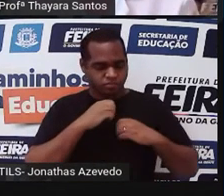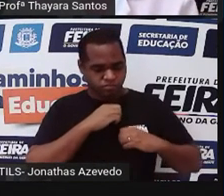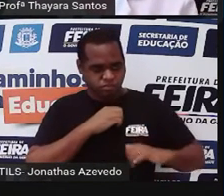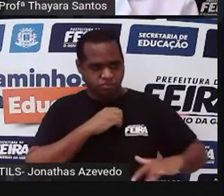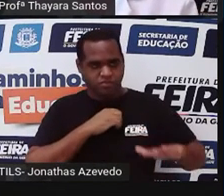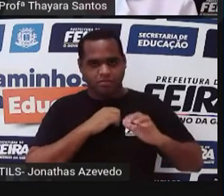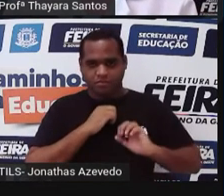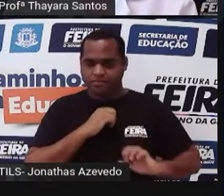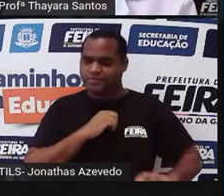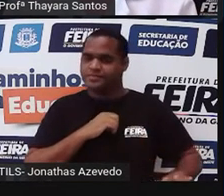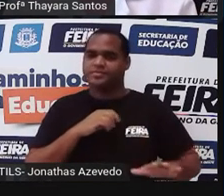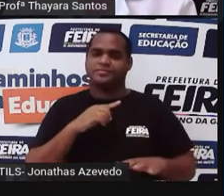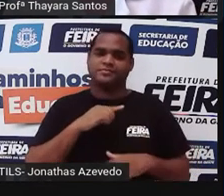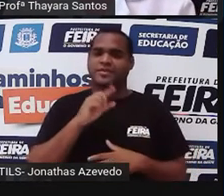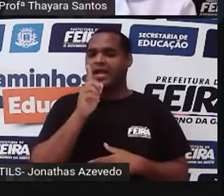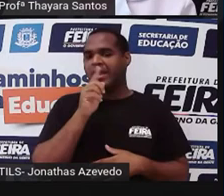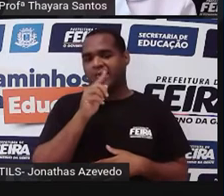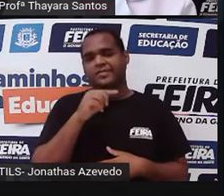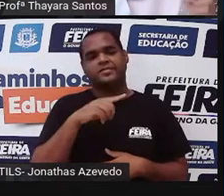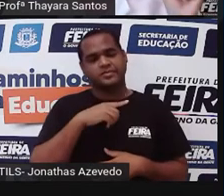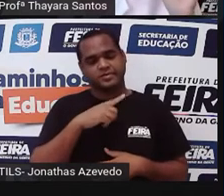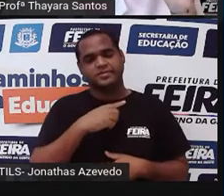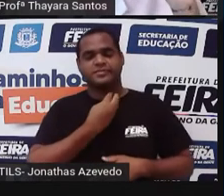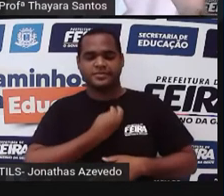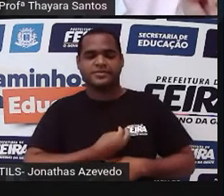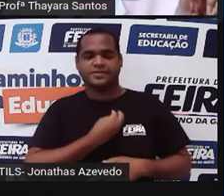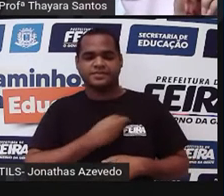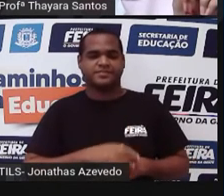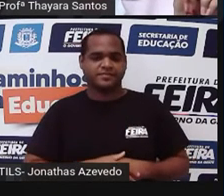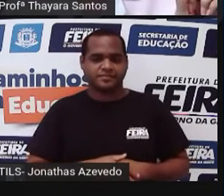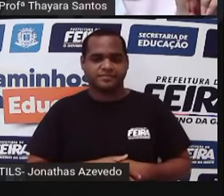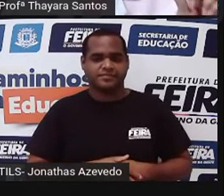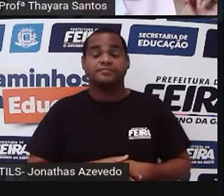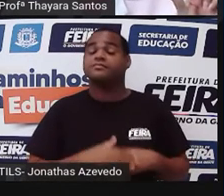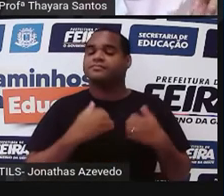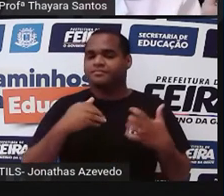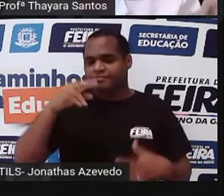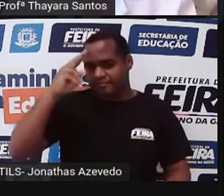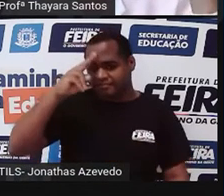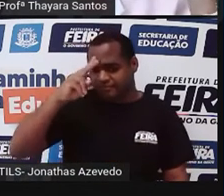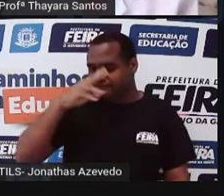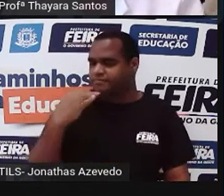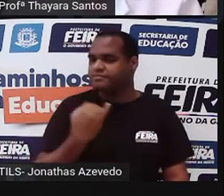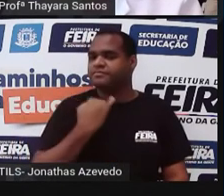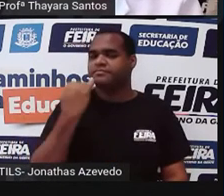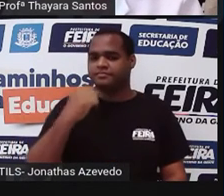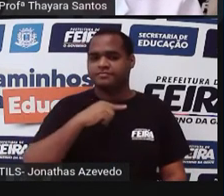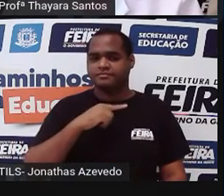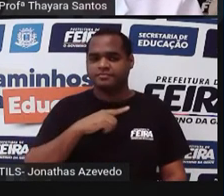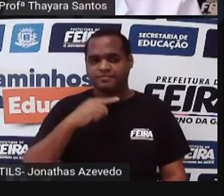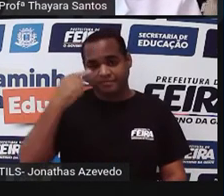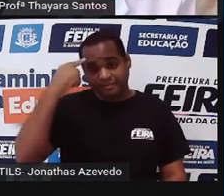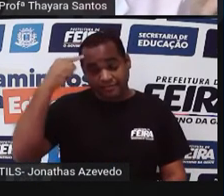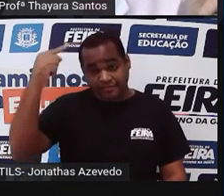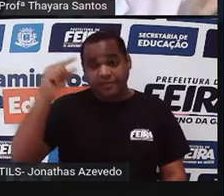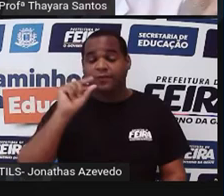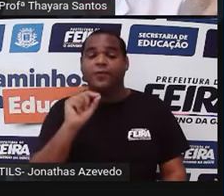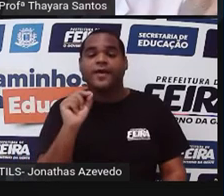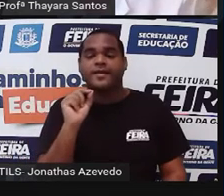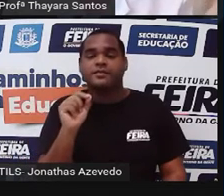fora e acaba ficando desidratado depois. E vocês lembram que quando o alimento está lá no intestino delgado, a gente chama de